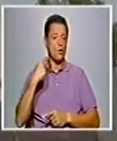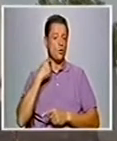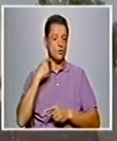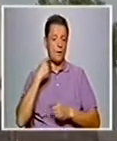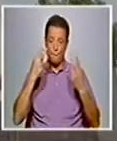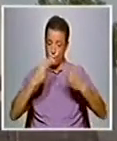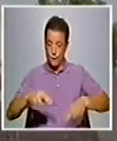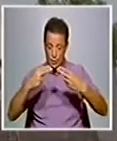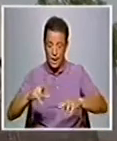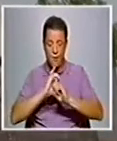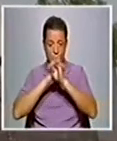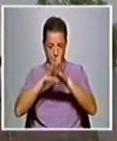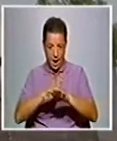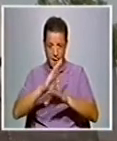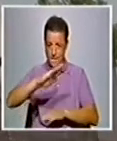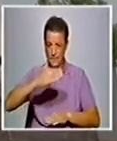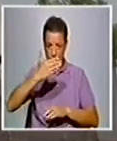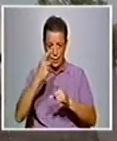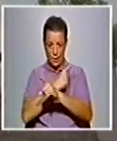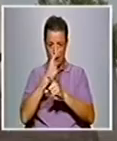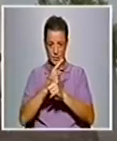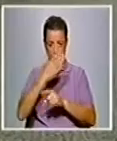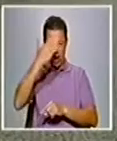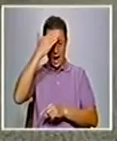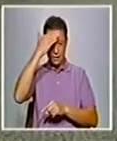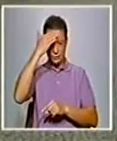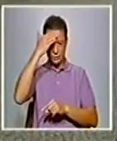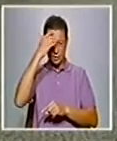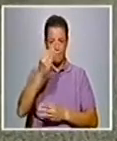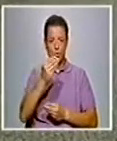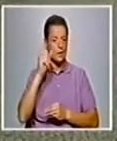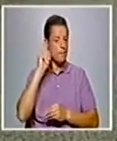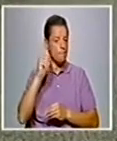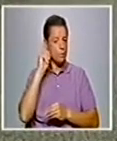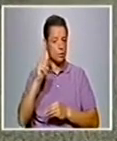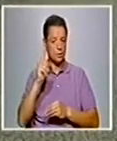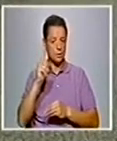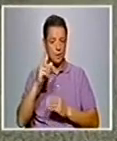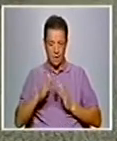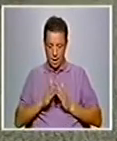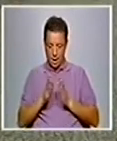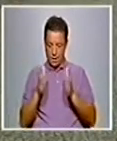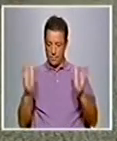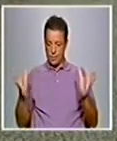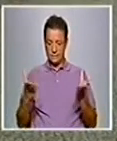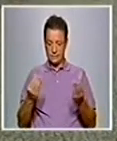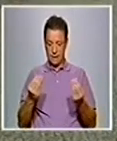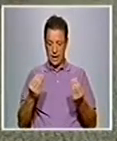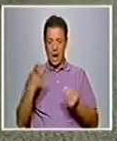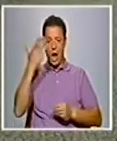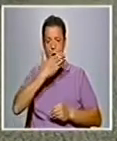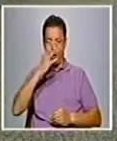sem fronteiras. A primeira coisa que eu considero importante é que se abriu a sala de aula ao mundo.